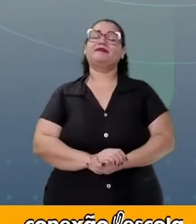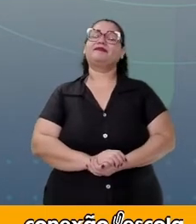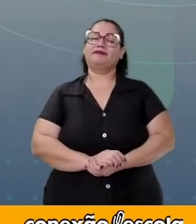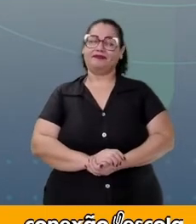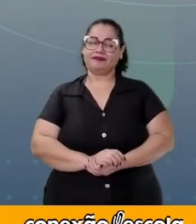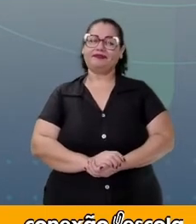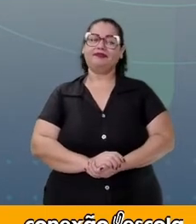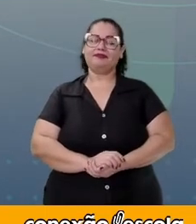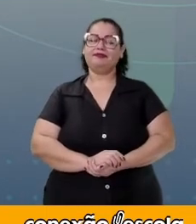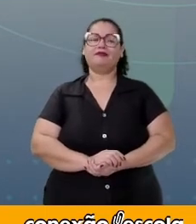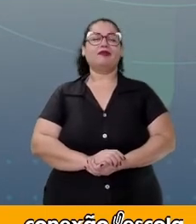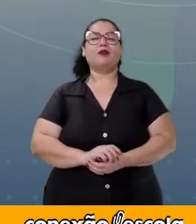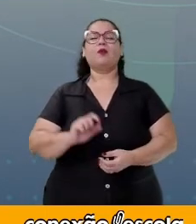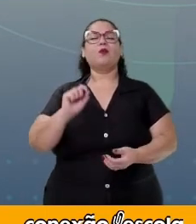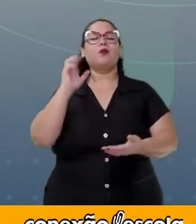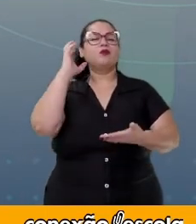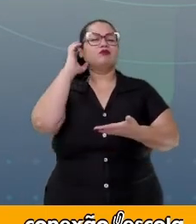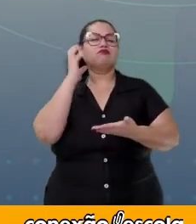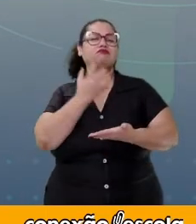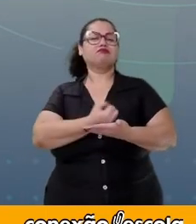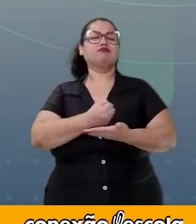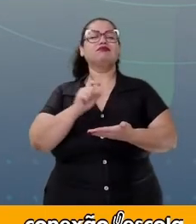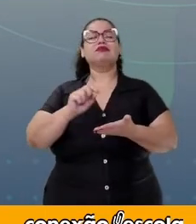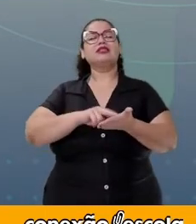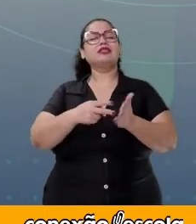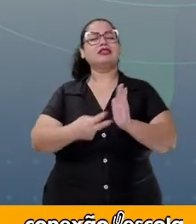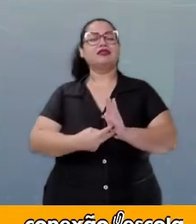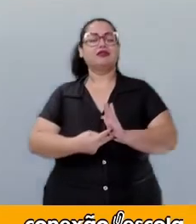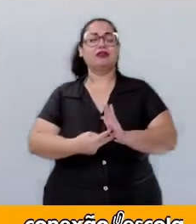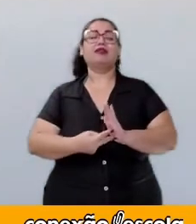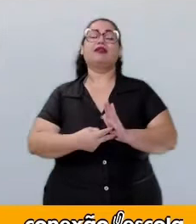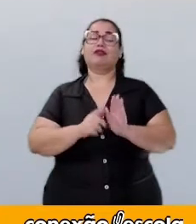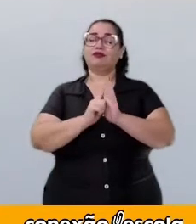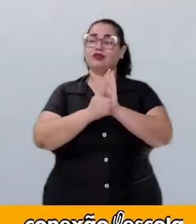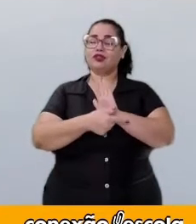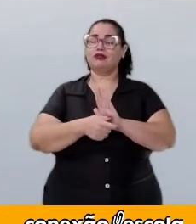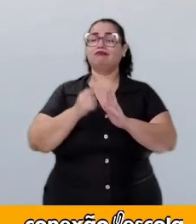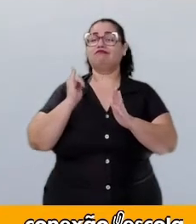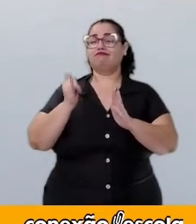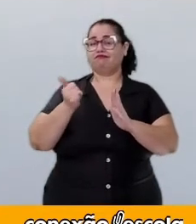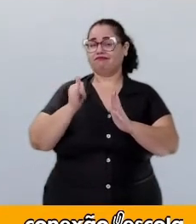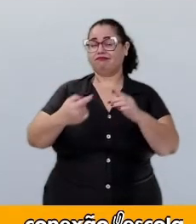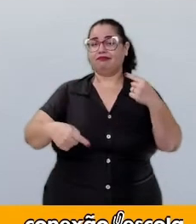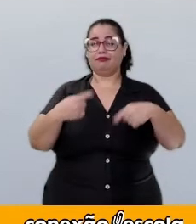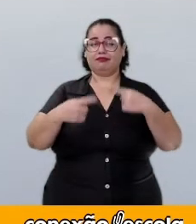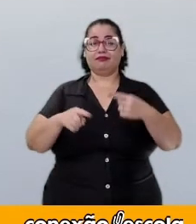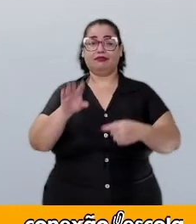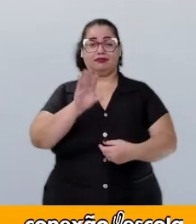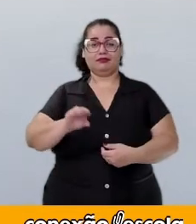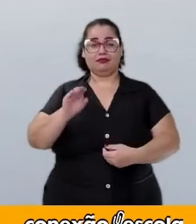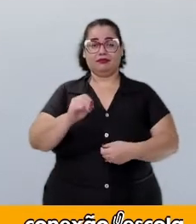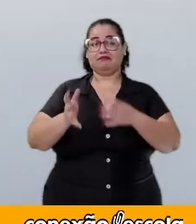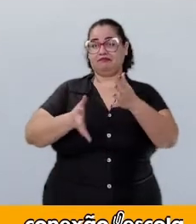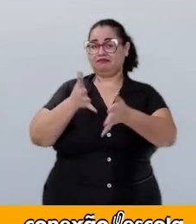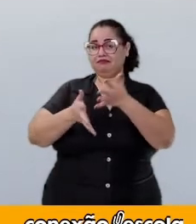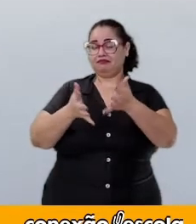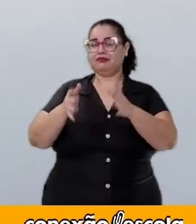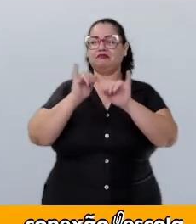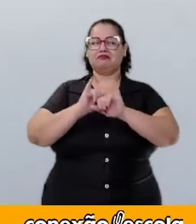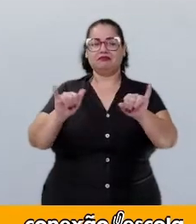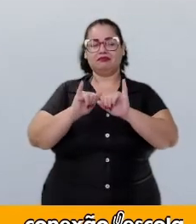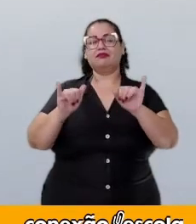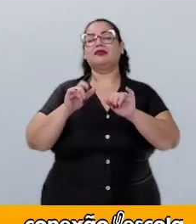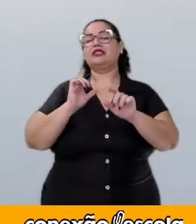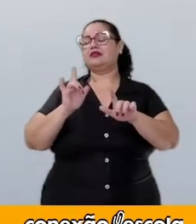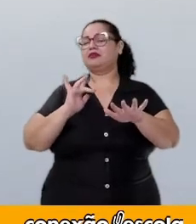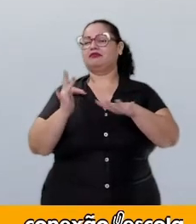Bem, o que é então o podcast, professor? É um gênero discursivo, oral, amplamente divulgado